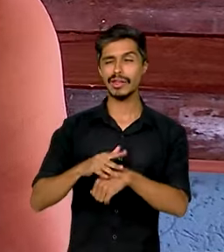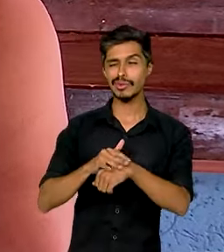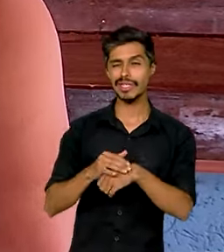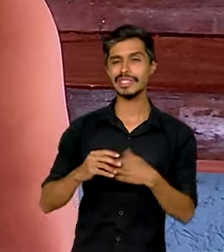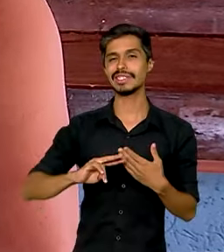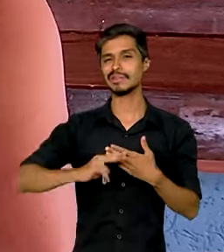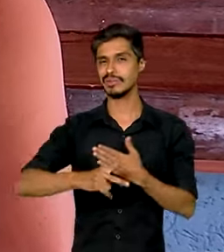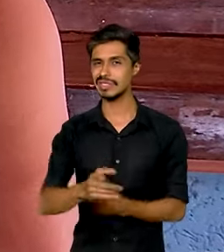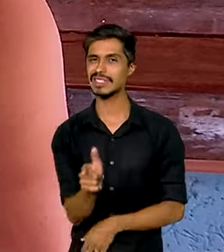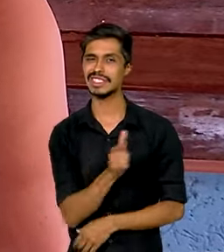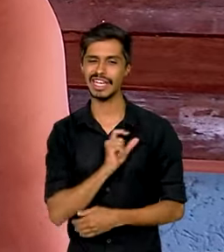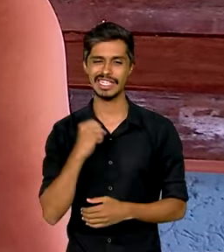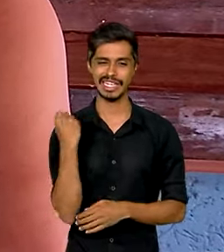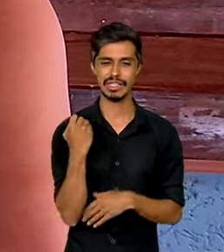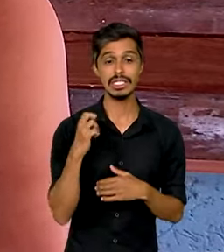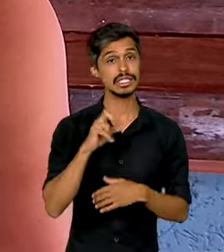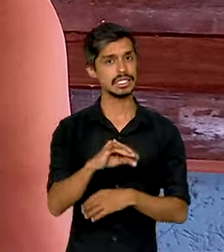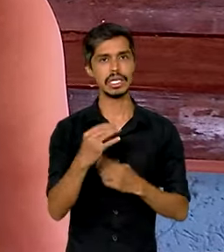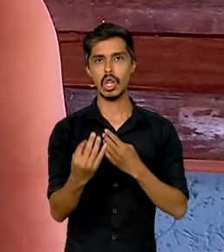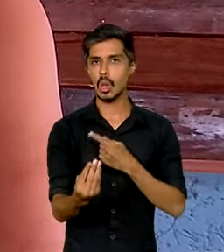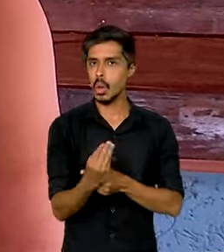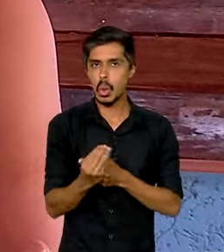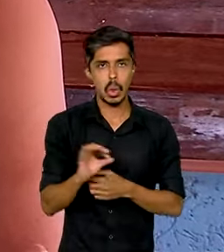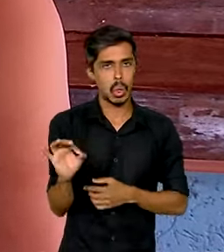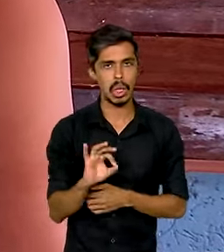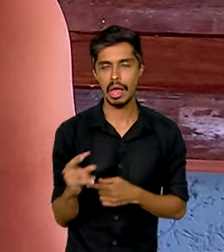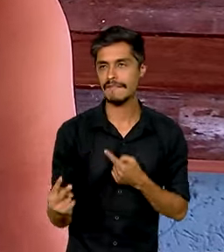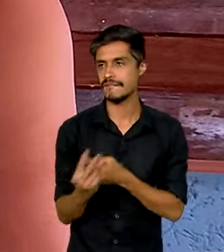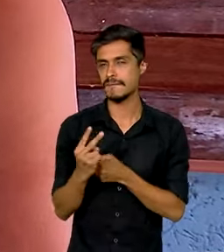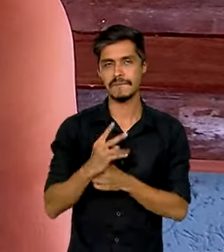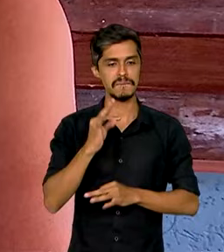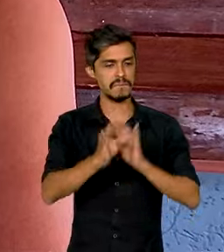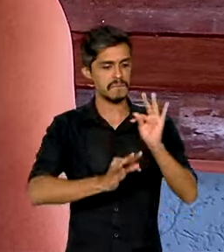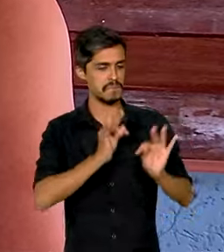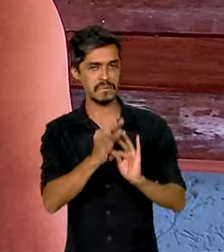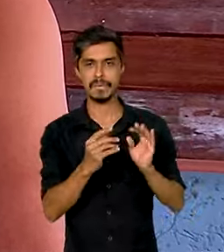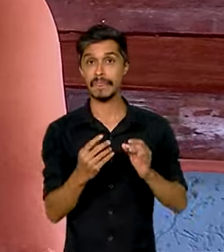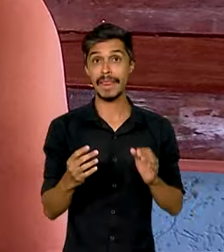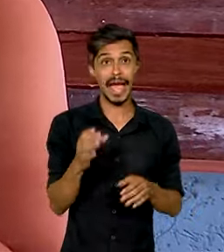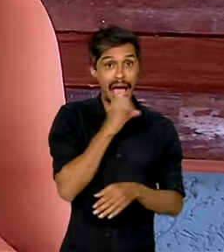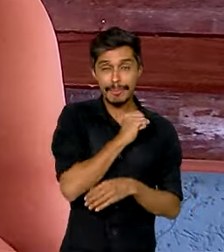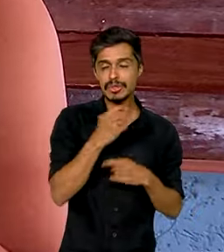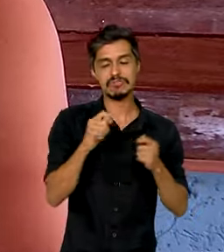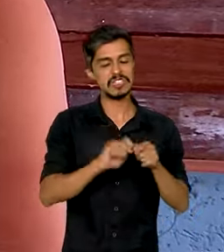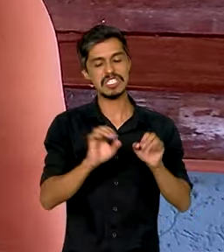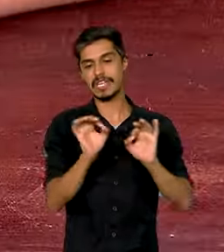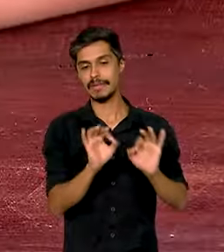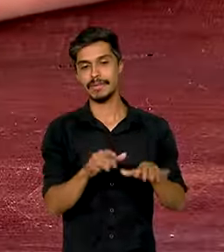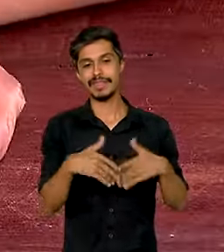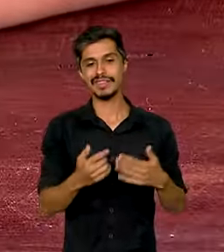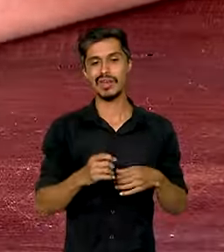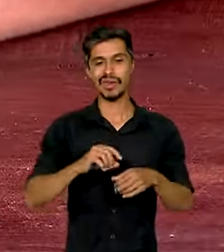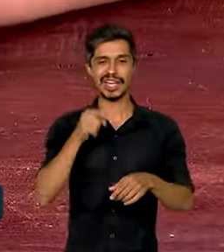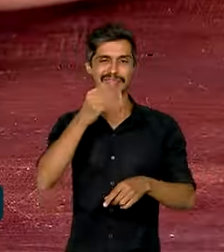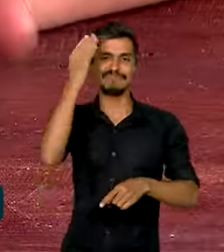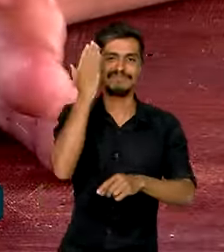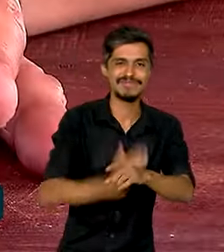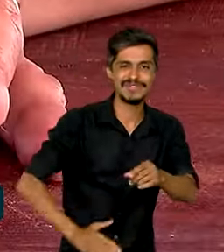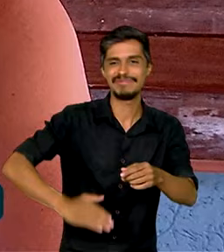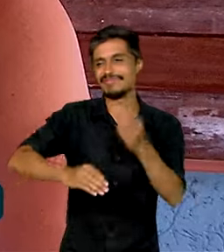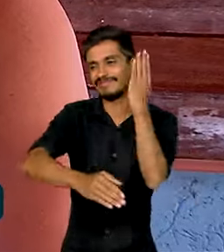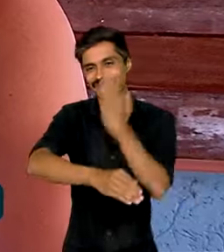sequelas. Se você não se cuidar mesmo, não fizer o tratamento cedo, ela mutila as pessoas.